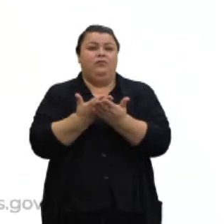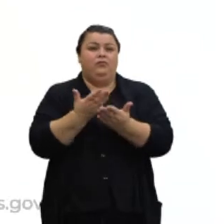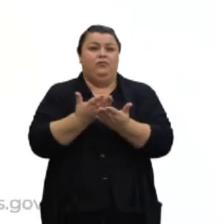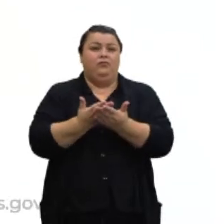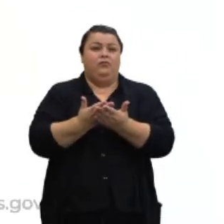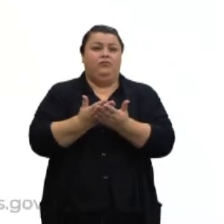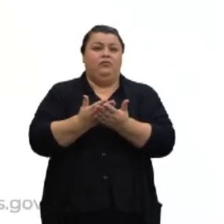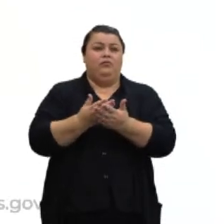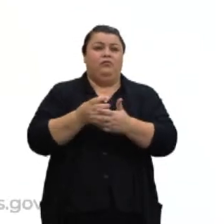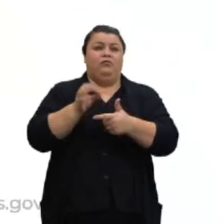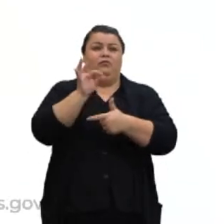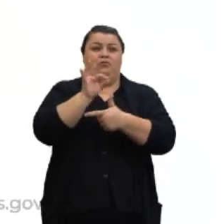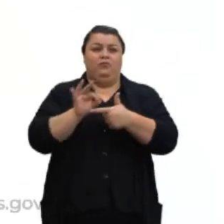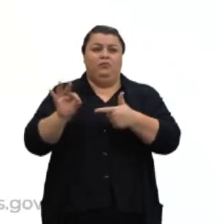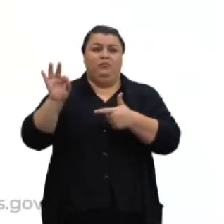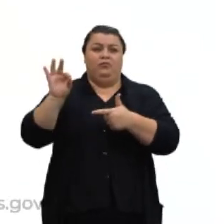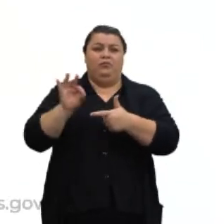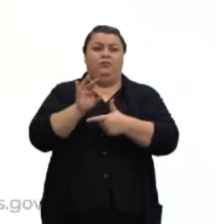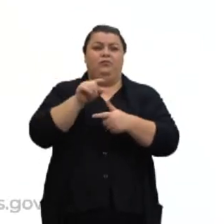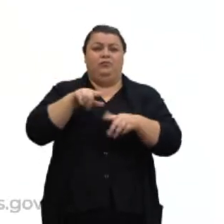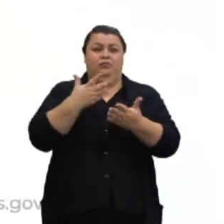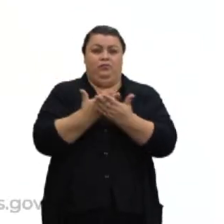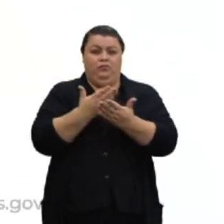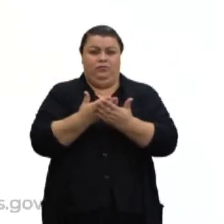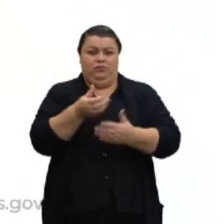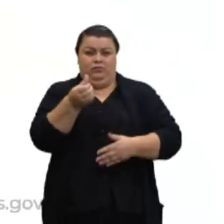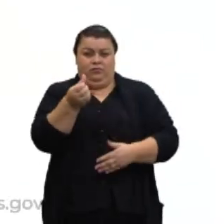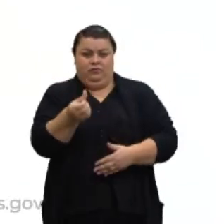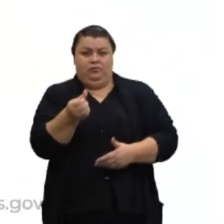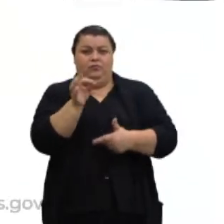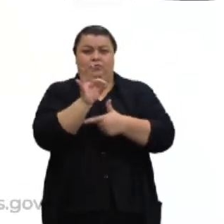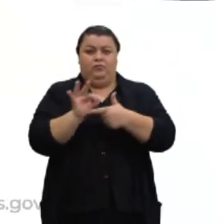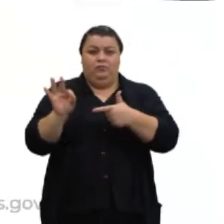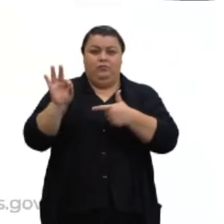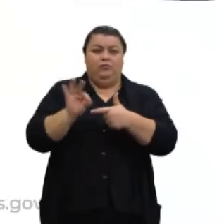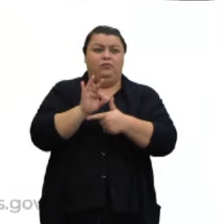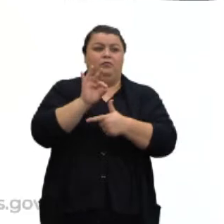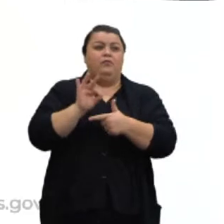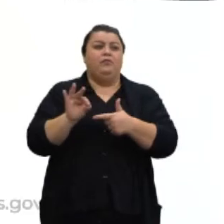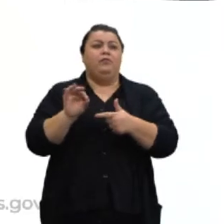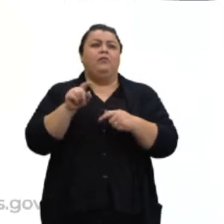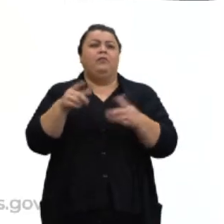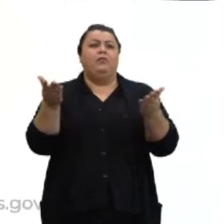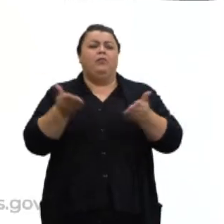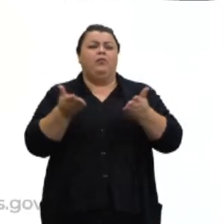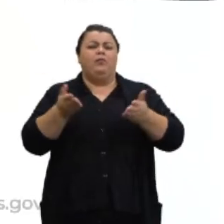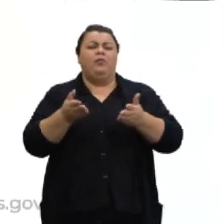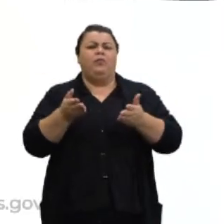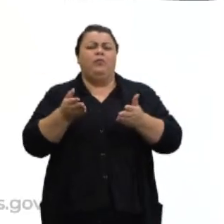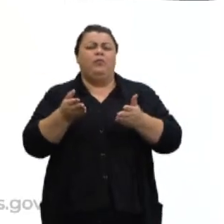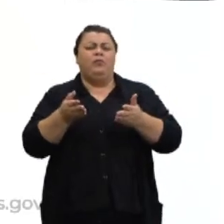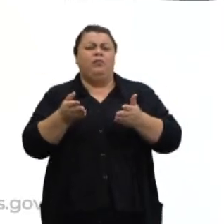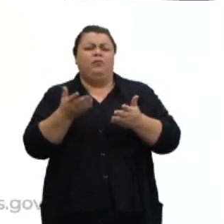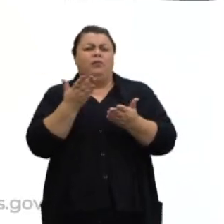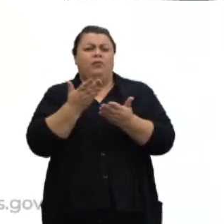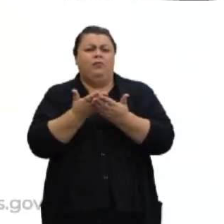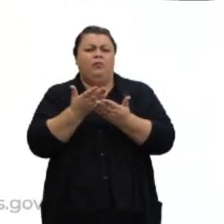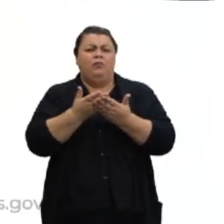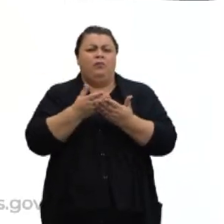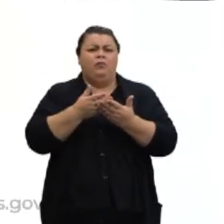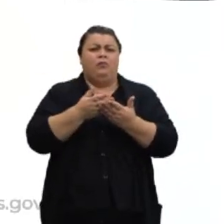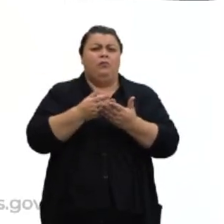geometria, então nossa aula 6 de geometria e hoje então nós vamos falar um pouquinho sobre